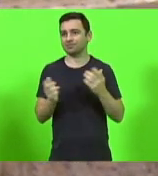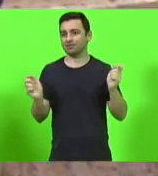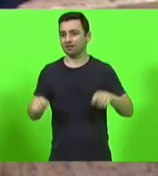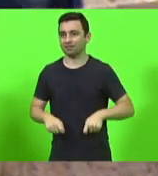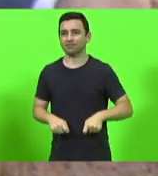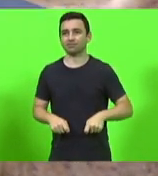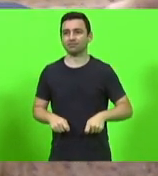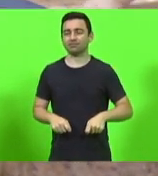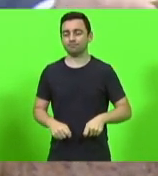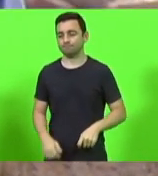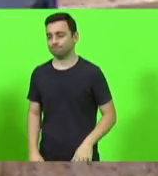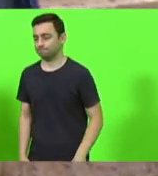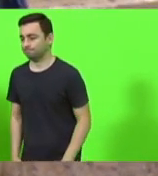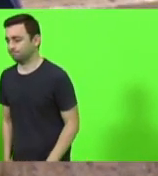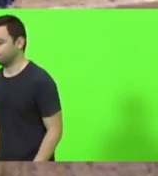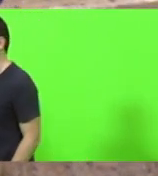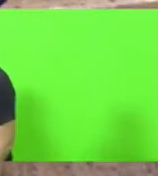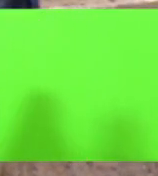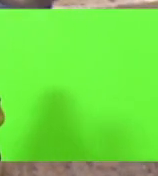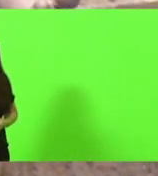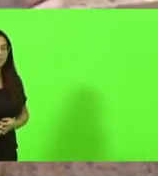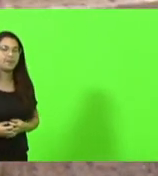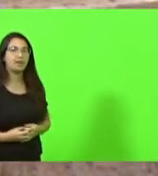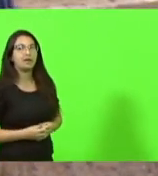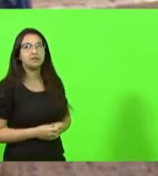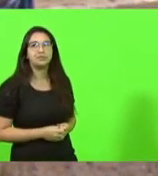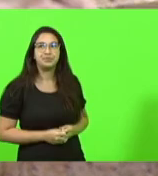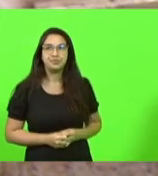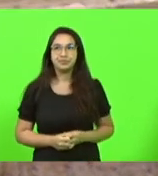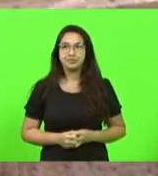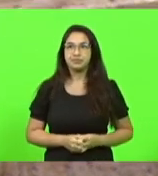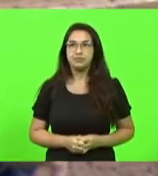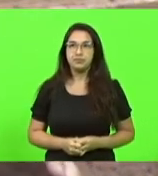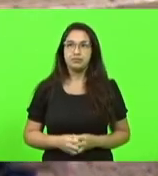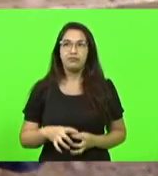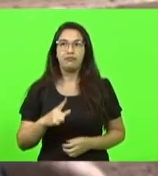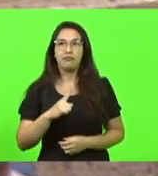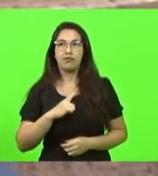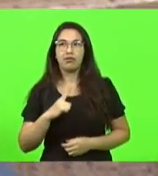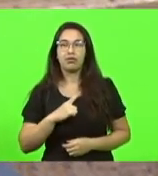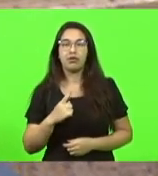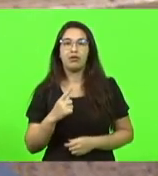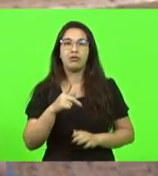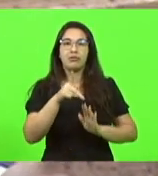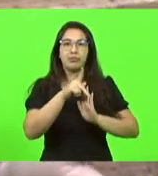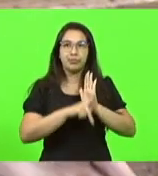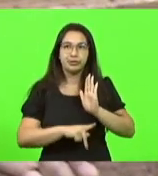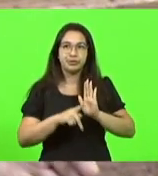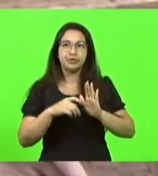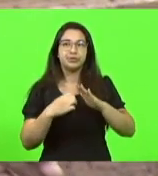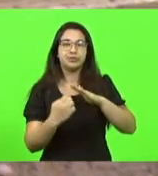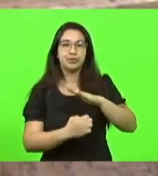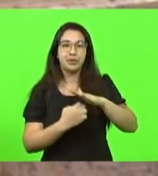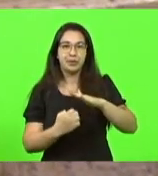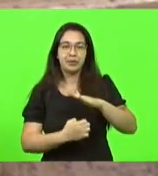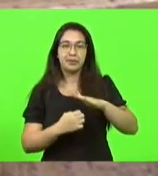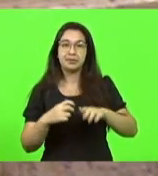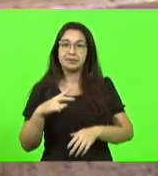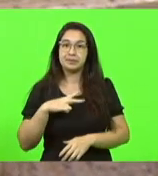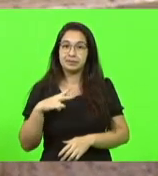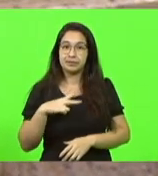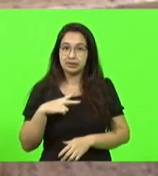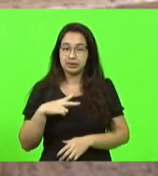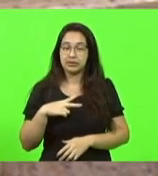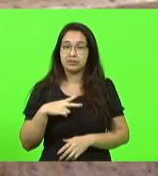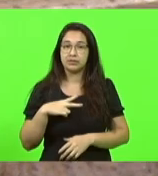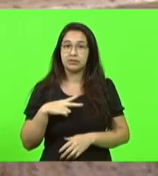existir. Se nós estivéssemos em outro lugar, aliás, há um projeto da iniciativa privada para retirar de lá que abrange os